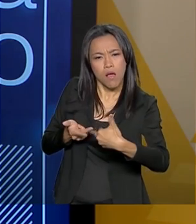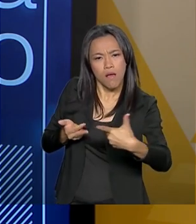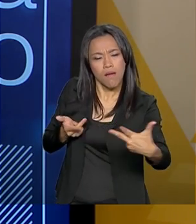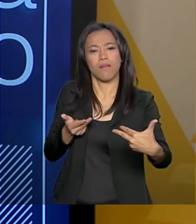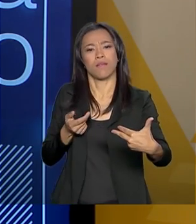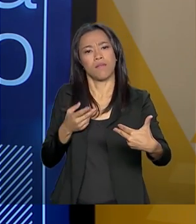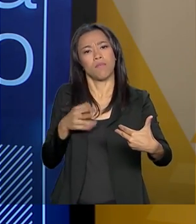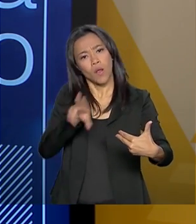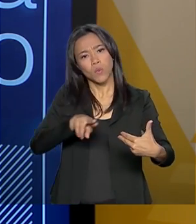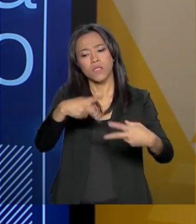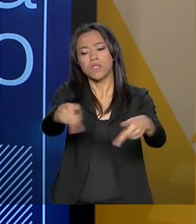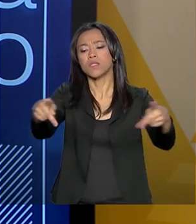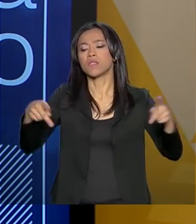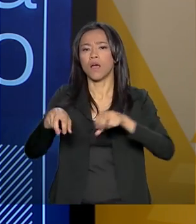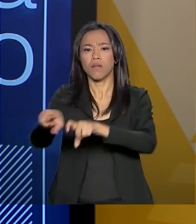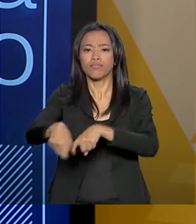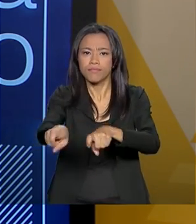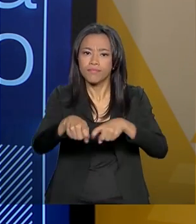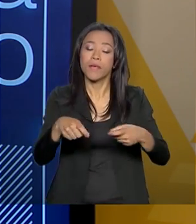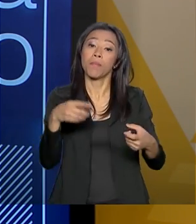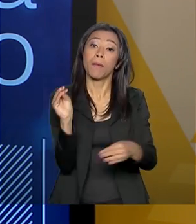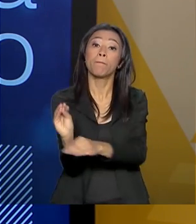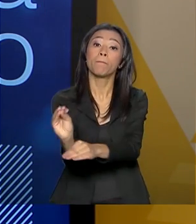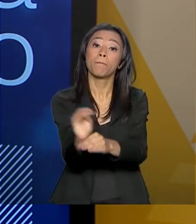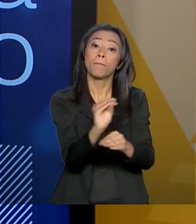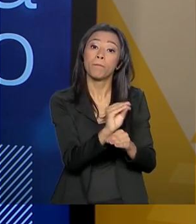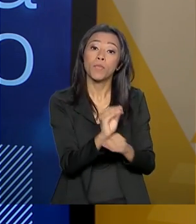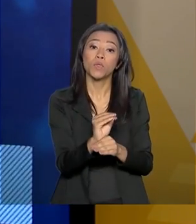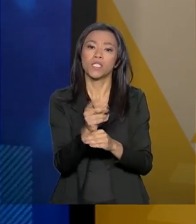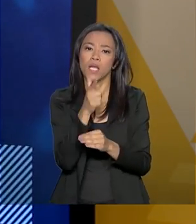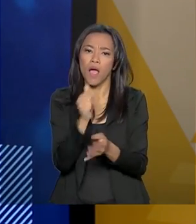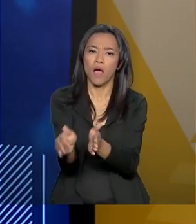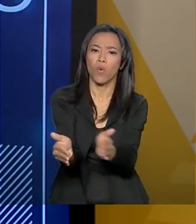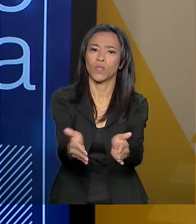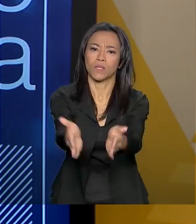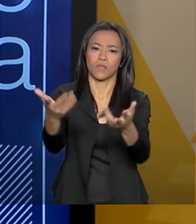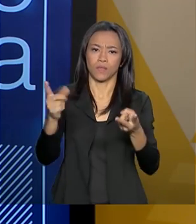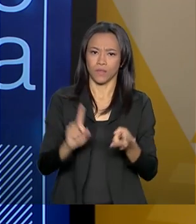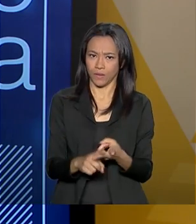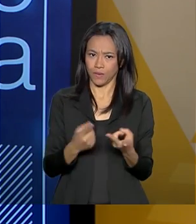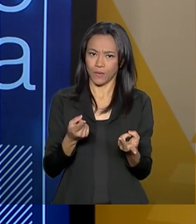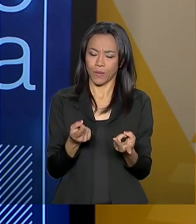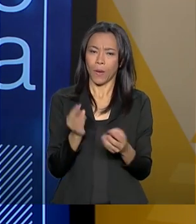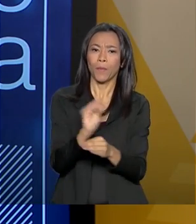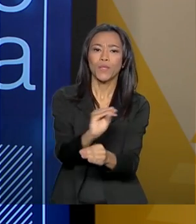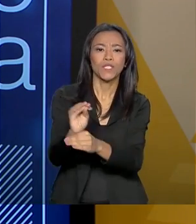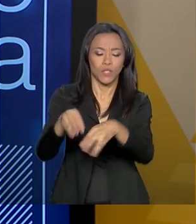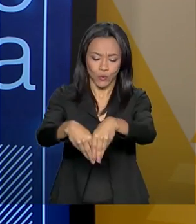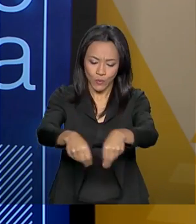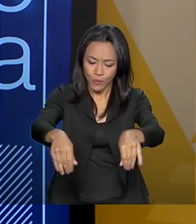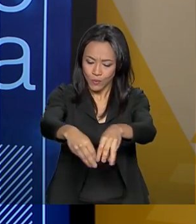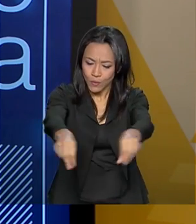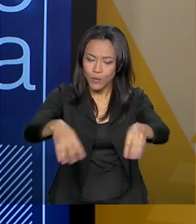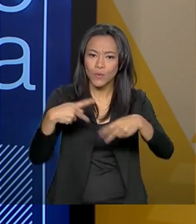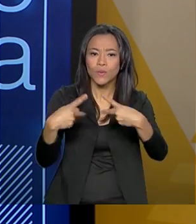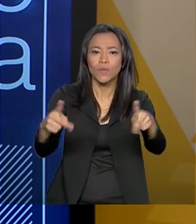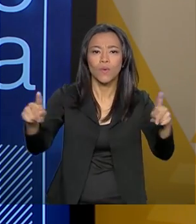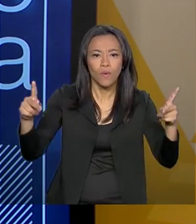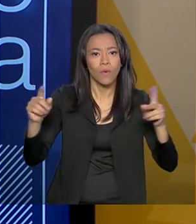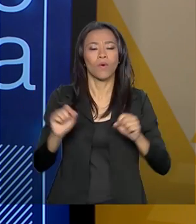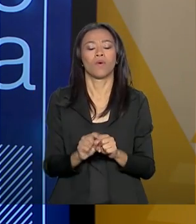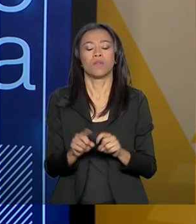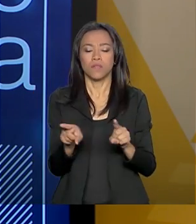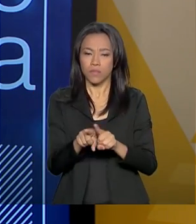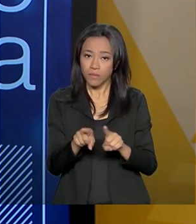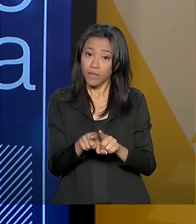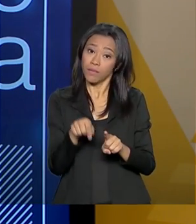forma sustentável para proteger os mananciais de água, para proteger o solo, inclusive para poderem